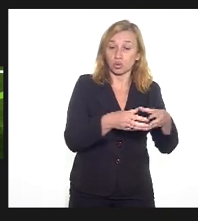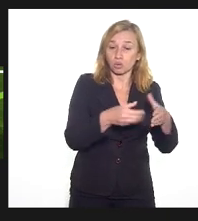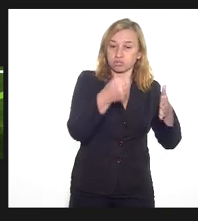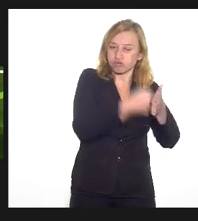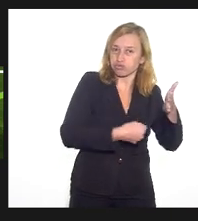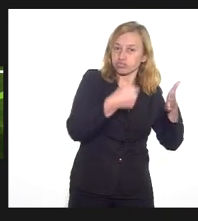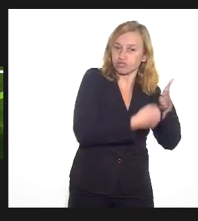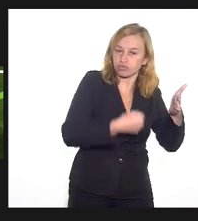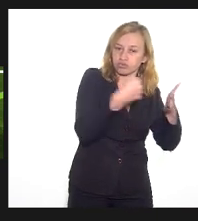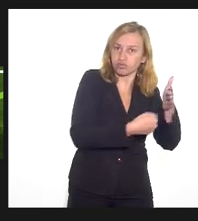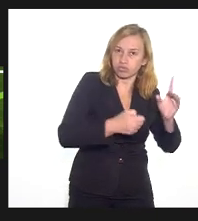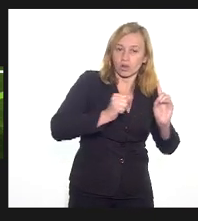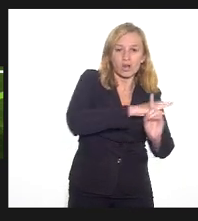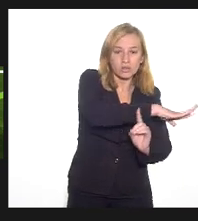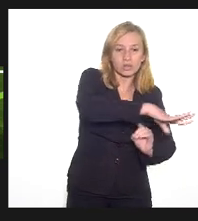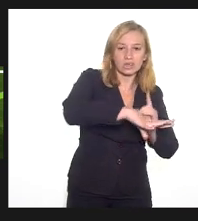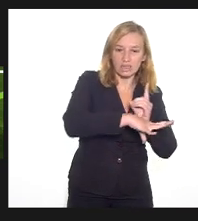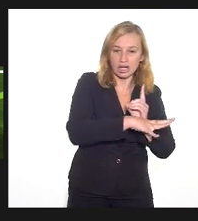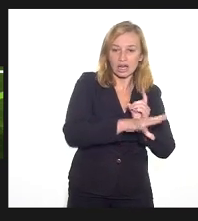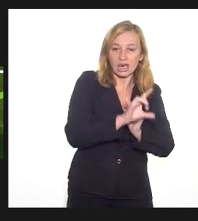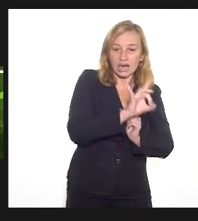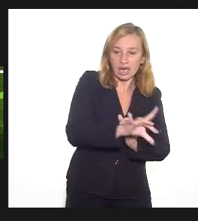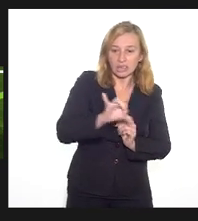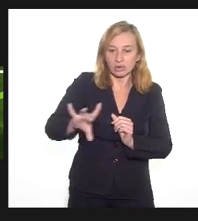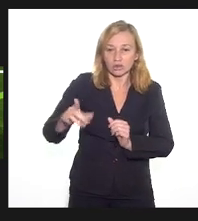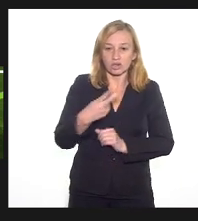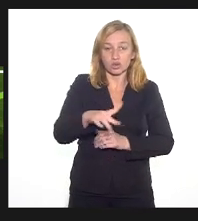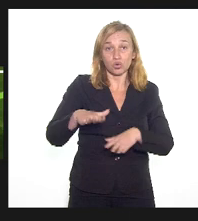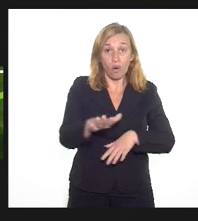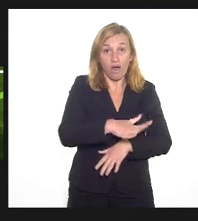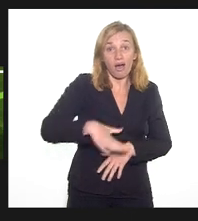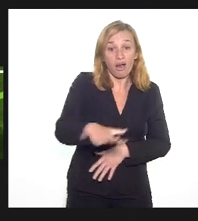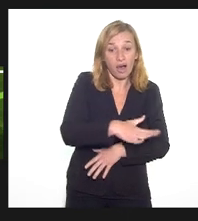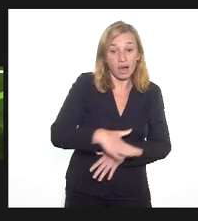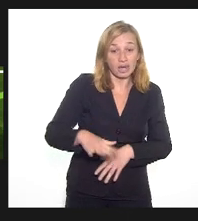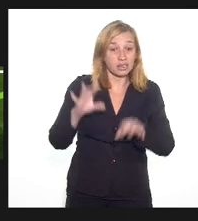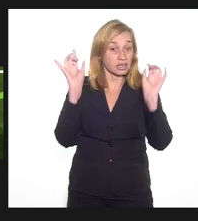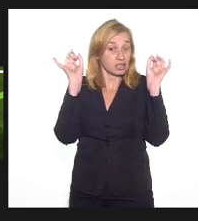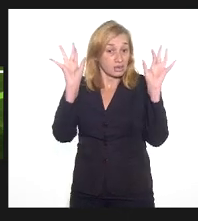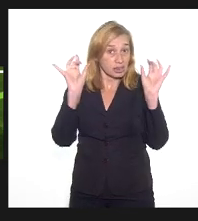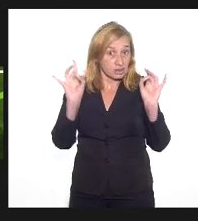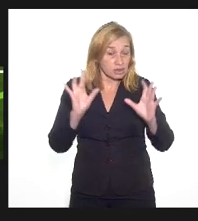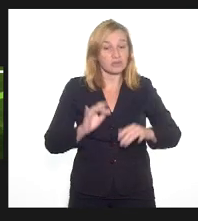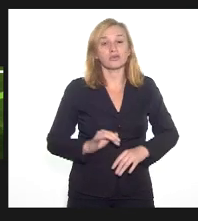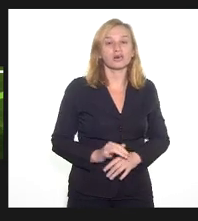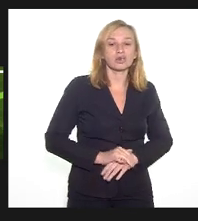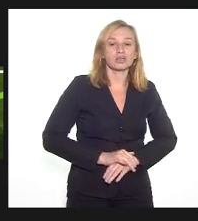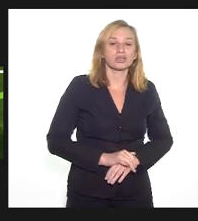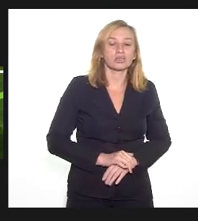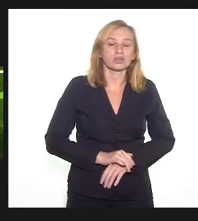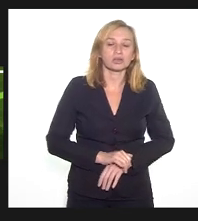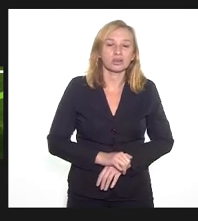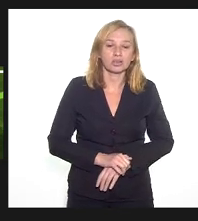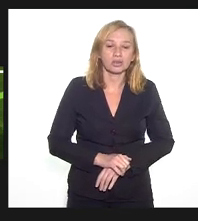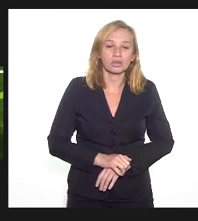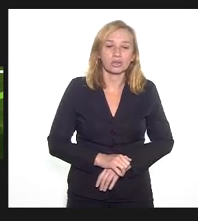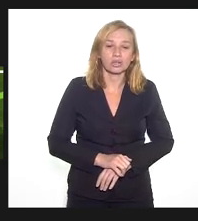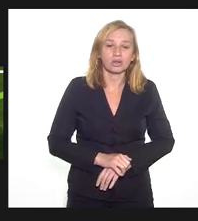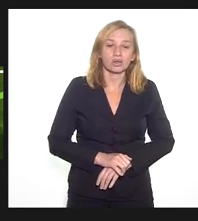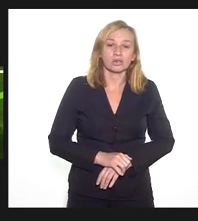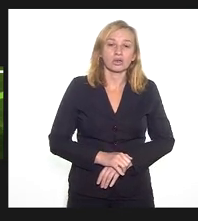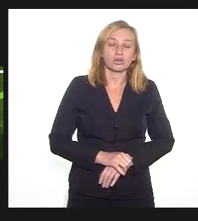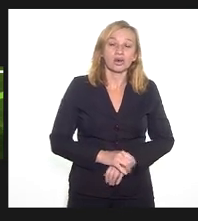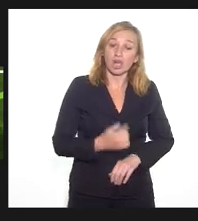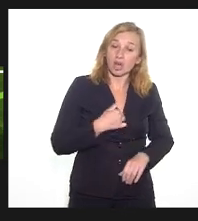sociais, cada um na sua área profissional específica, assistentes sociais, psicólogos, tantas outras. Fizemos um parecer